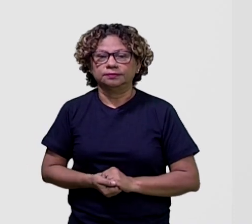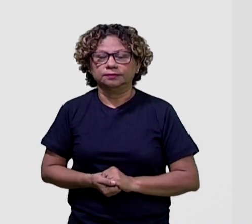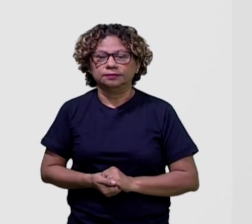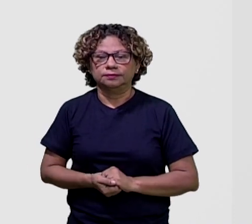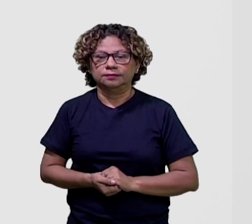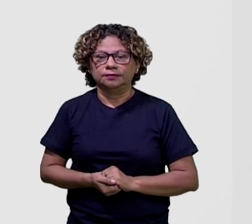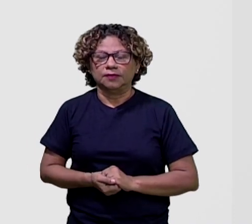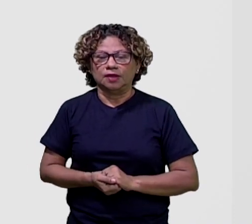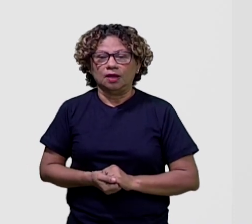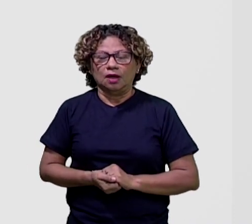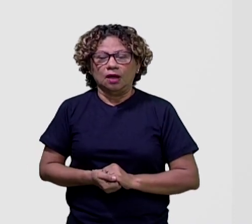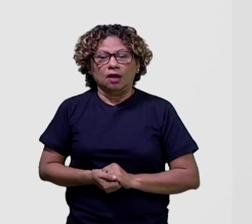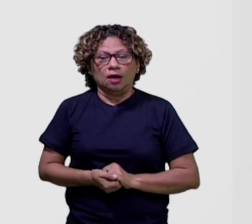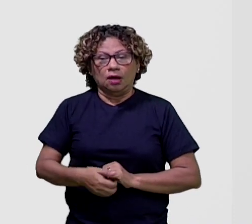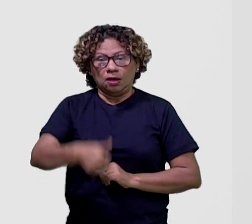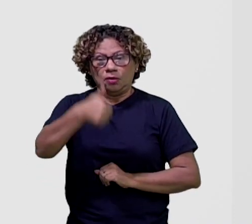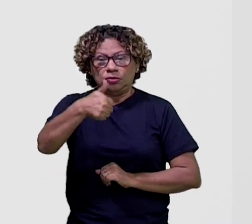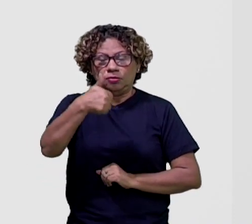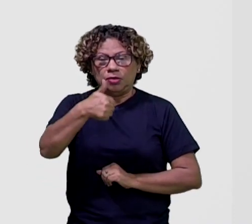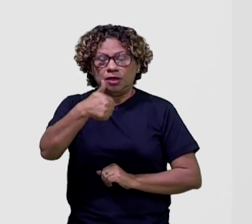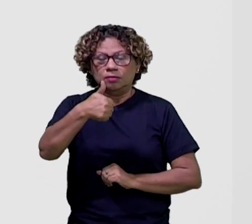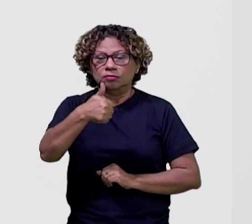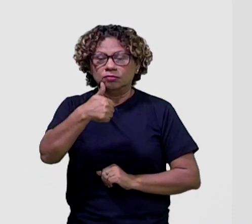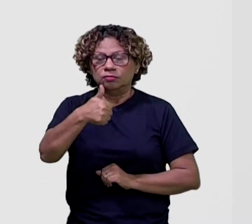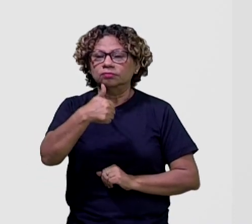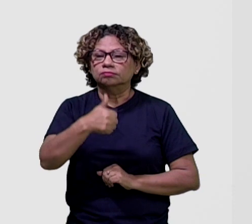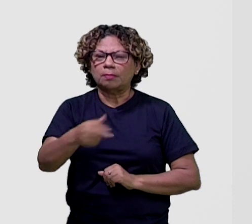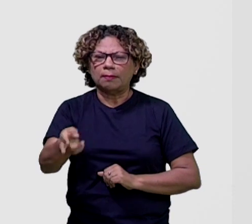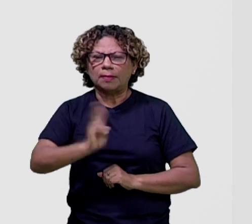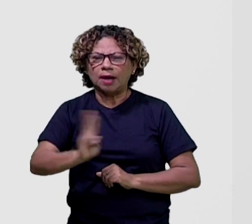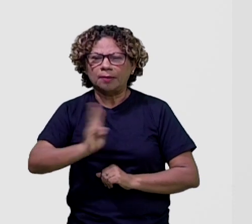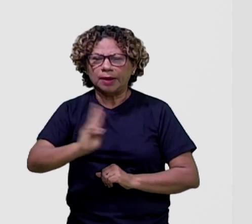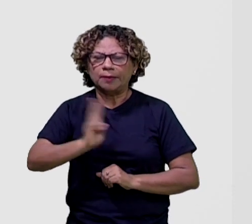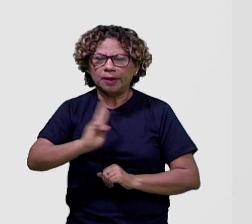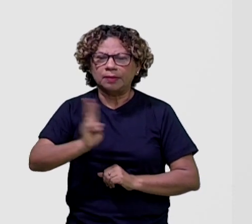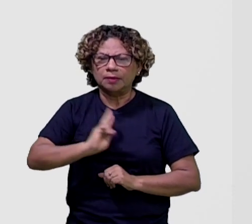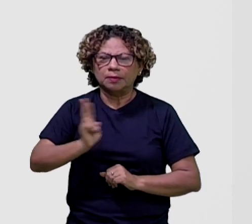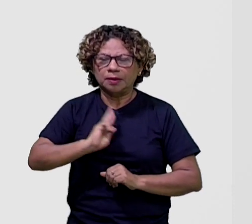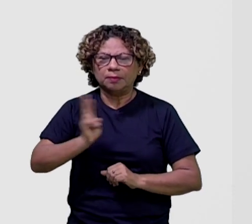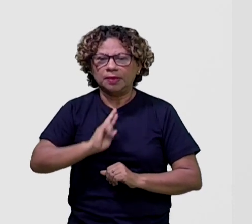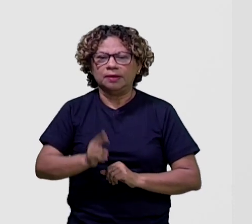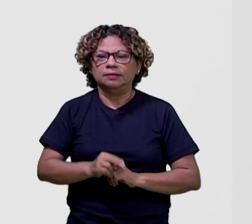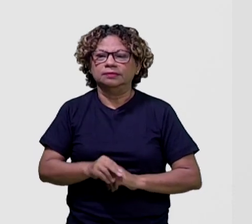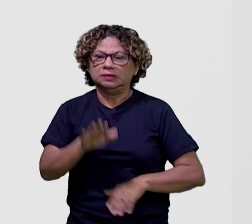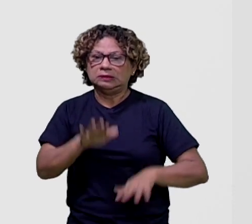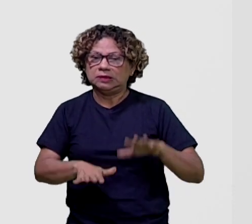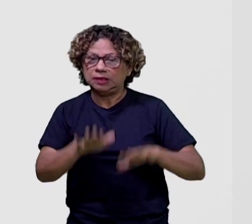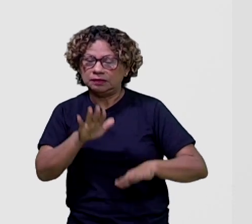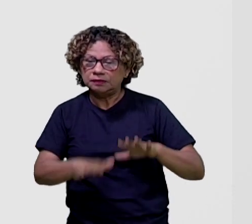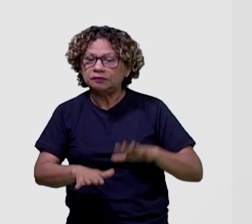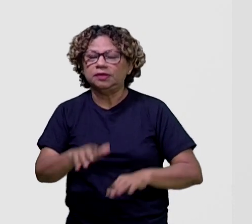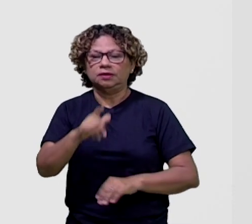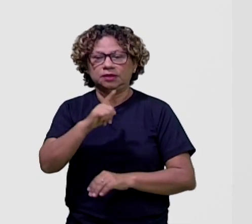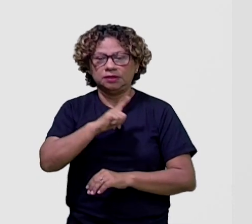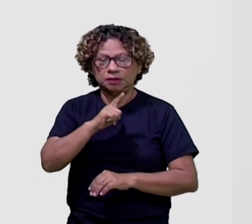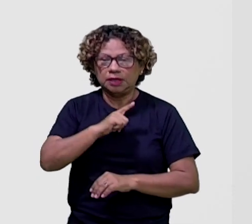Número um, ganhando aí em disparadas. Mas, ó, tem gente que está dizendo que a Índia produz muito